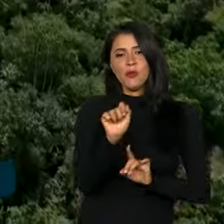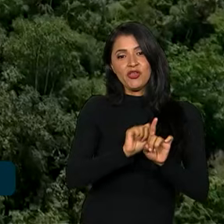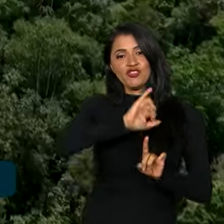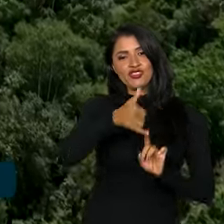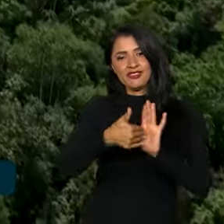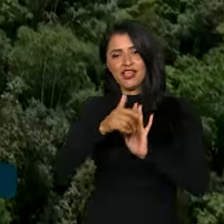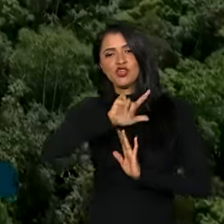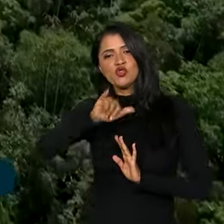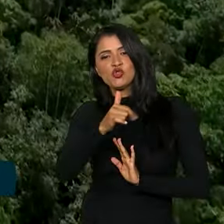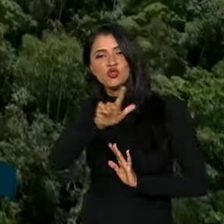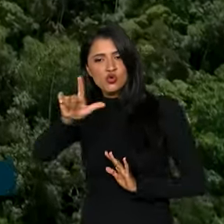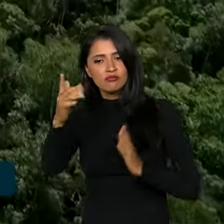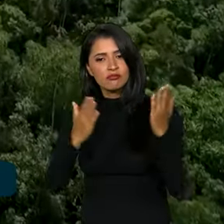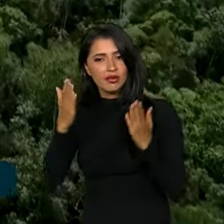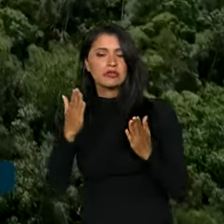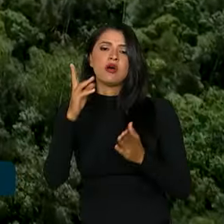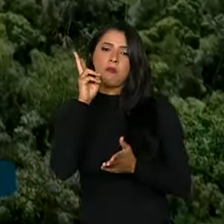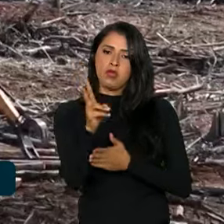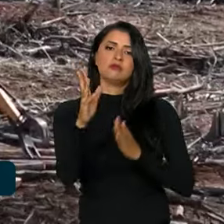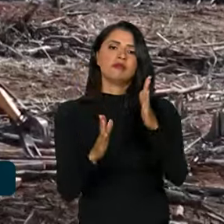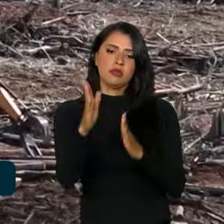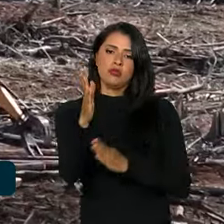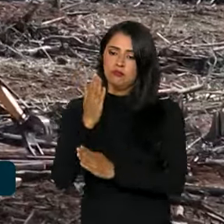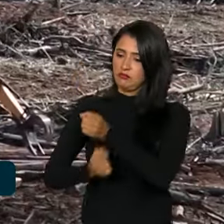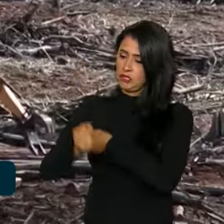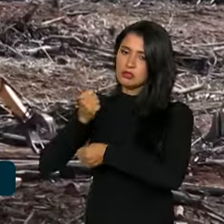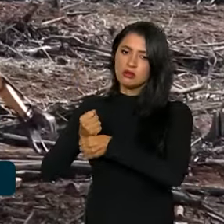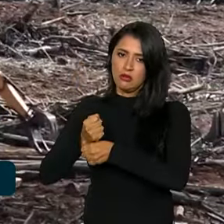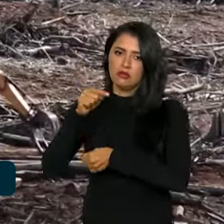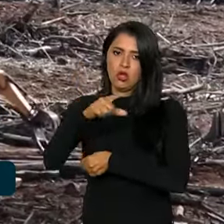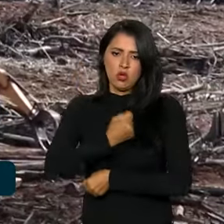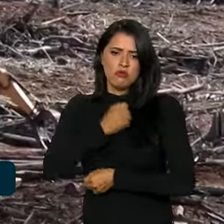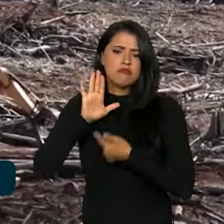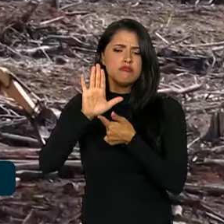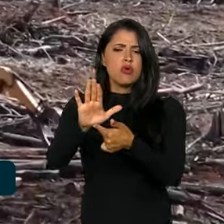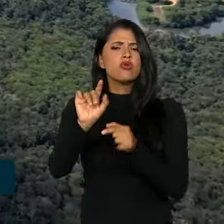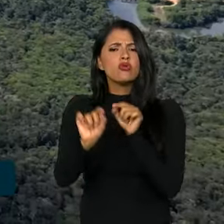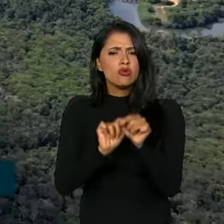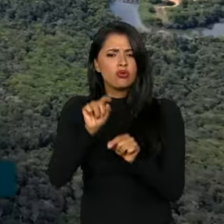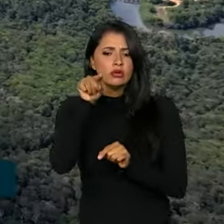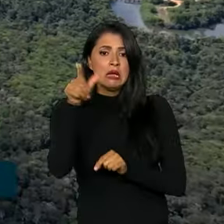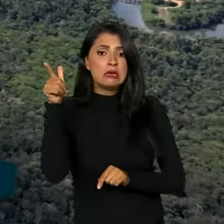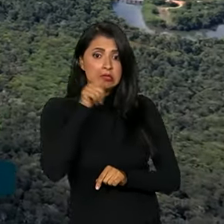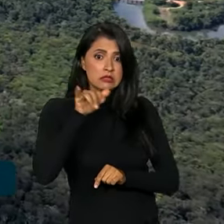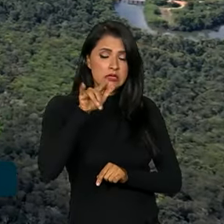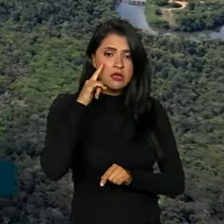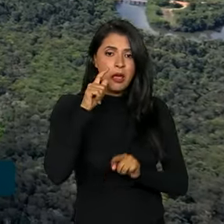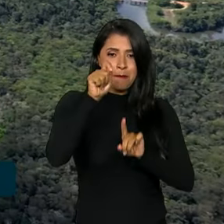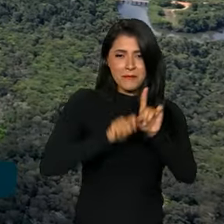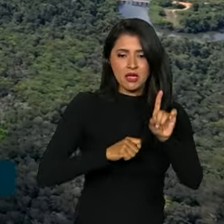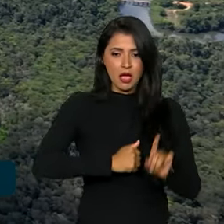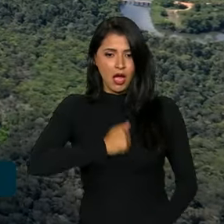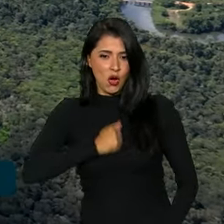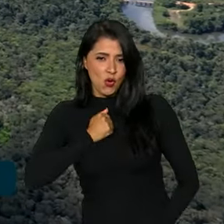julho deste ano, em comparação ao mesmo período do ano passado. Os números mostram ainda que se considerar os meses de